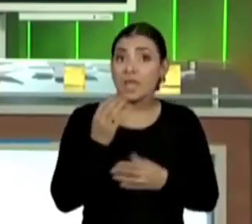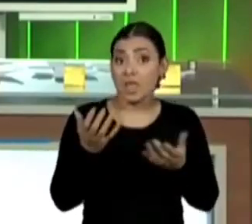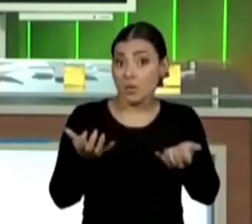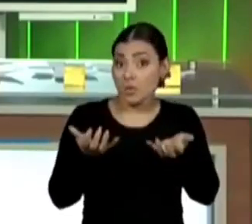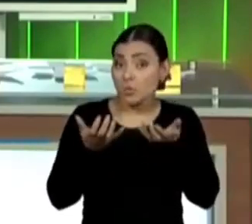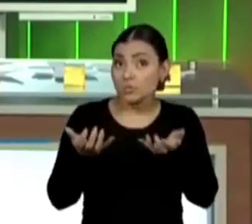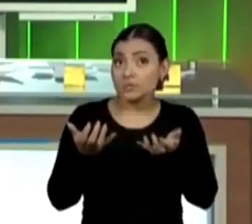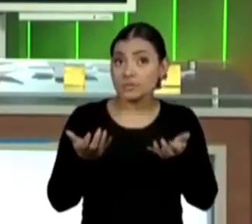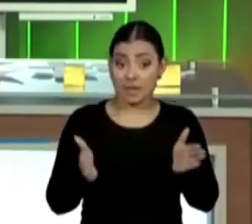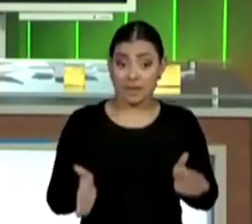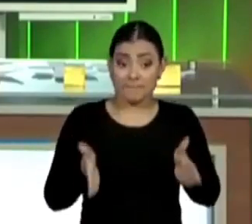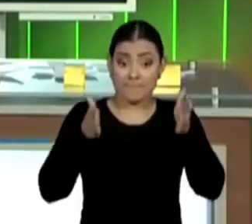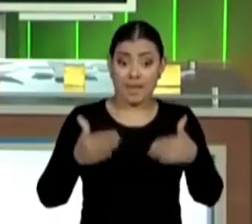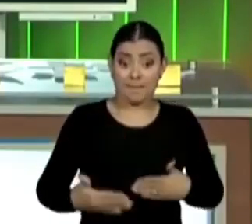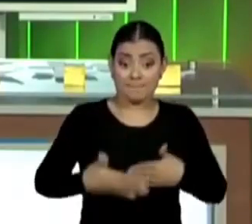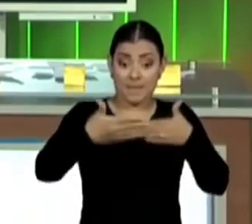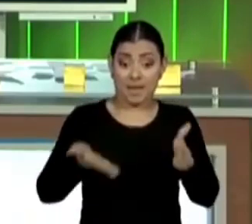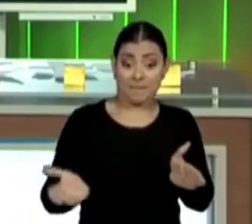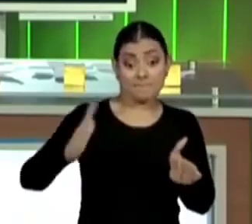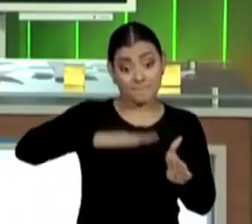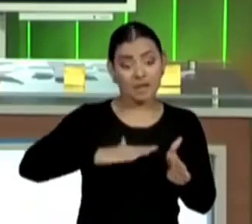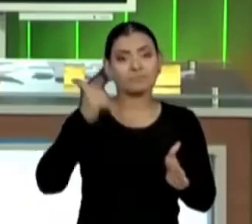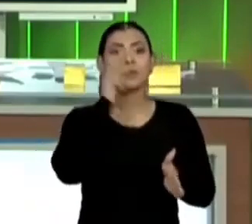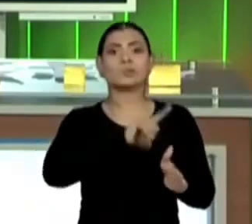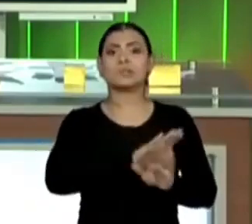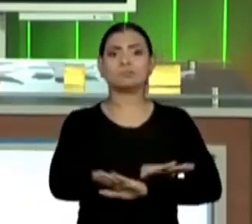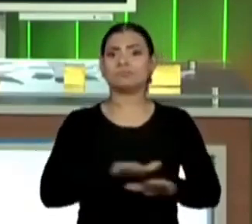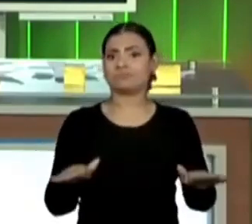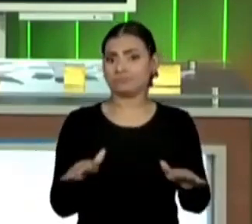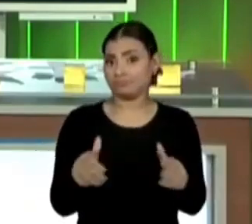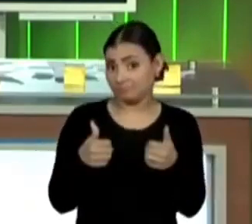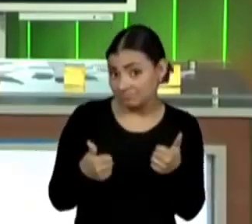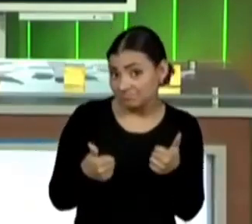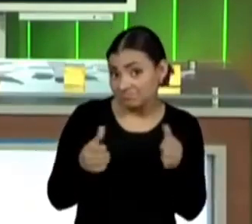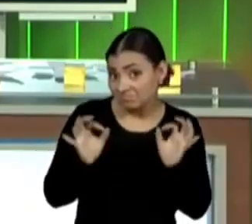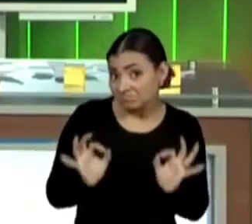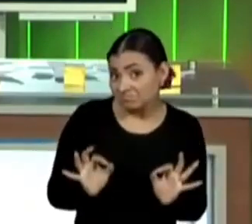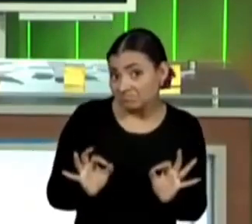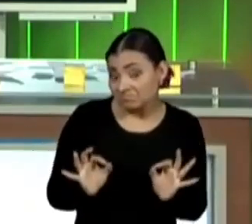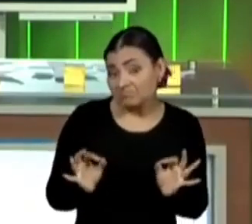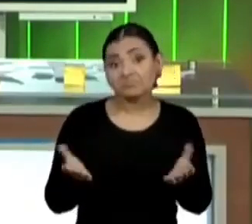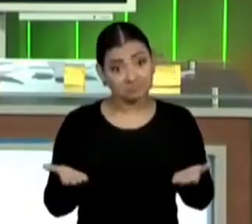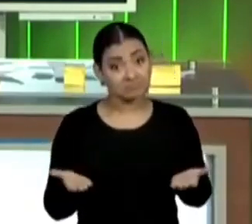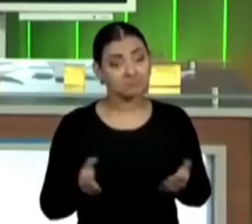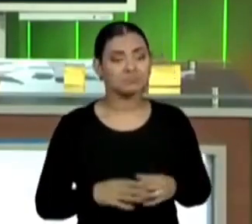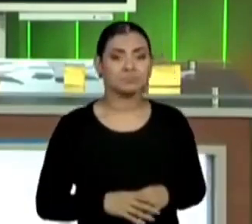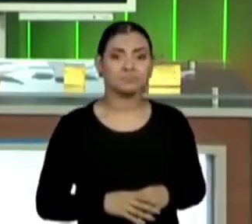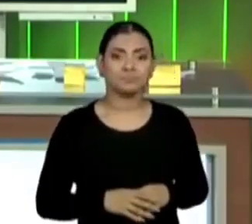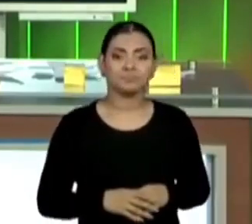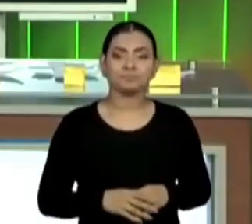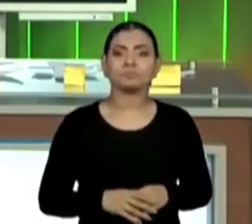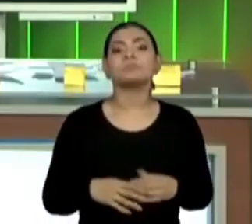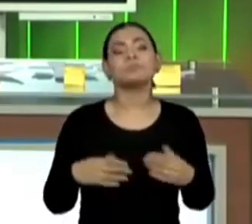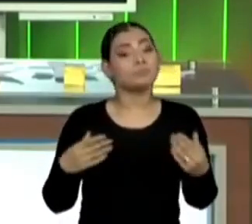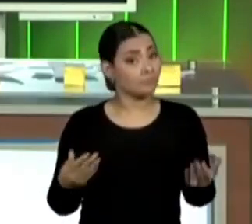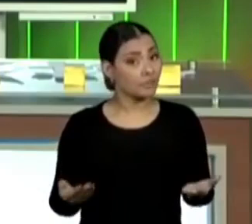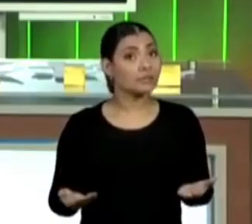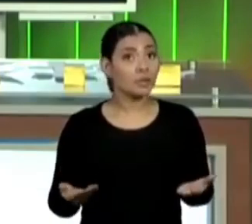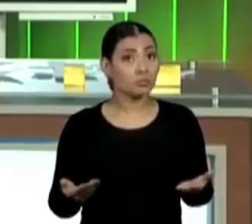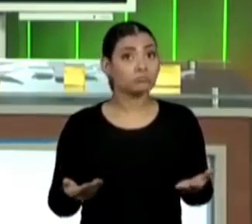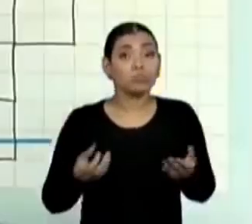dobrar, eu vou conseguir fechar essa figura espacial. então, segundo